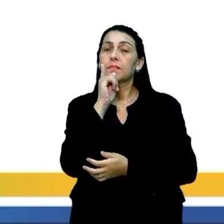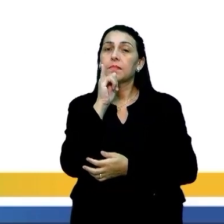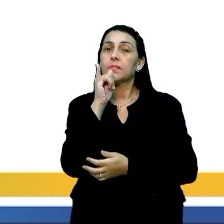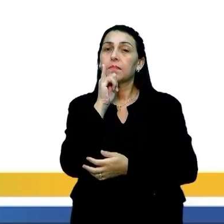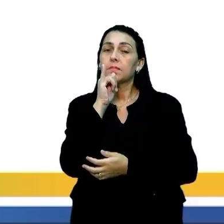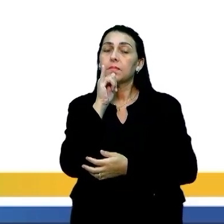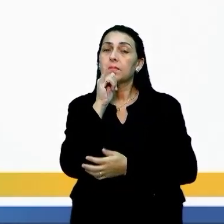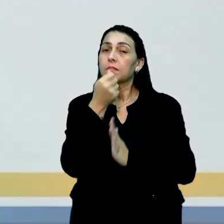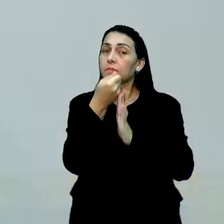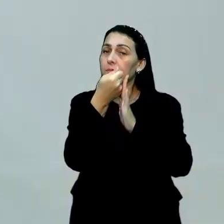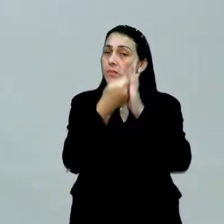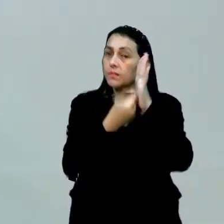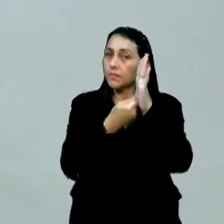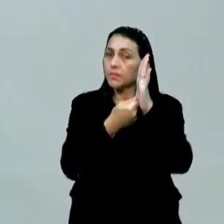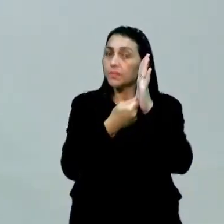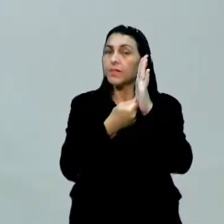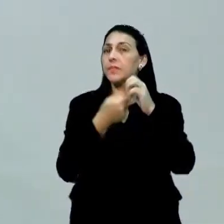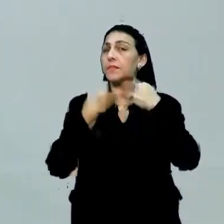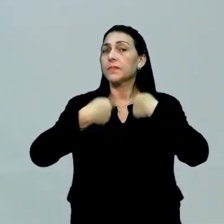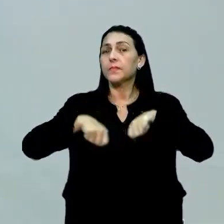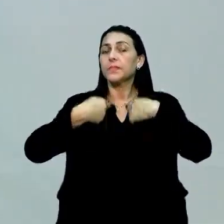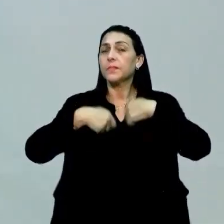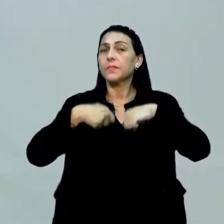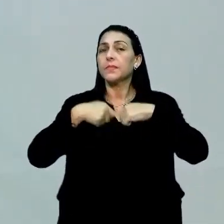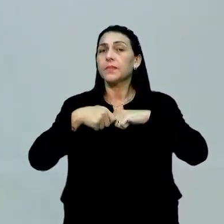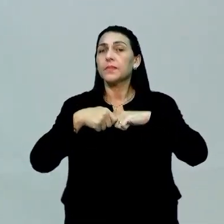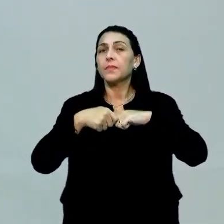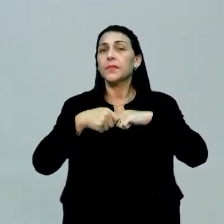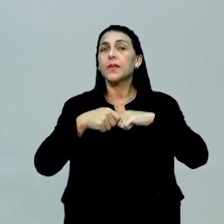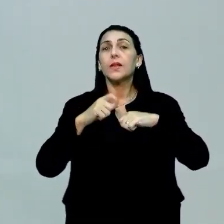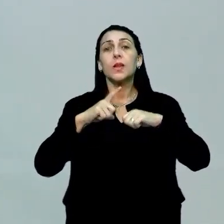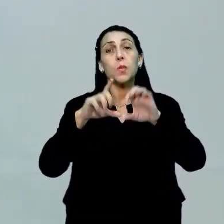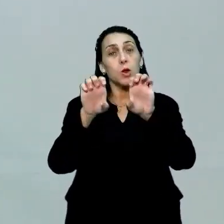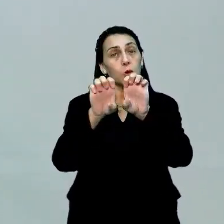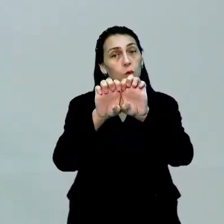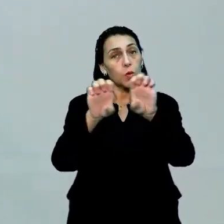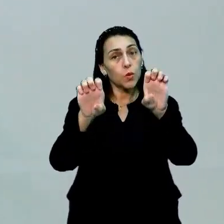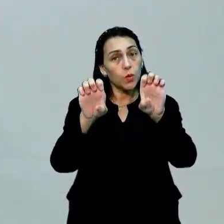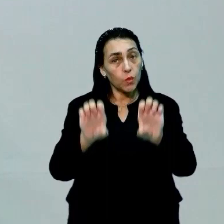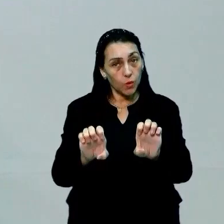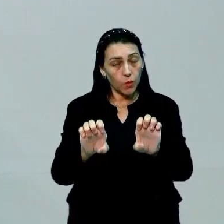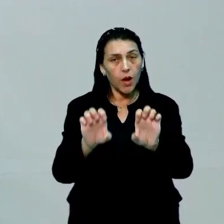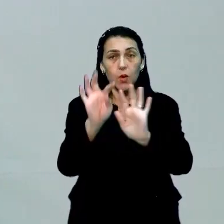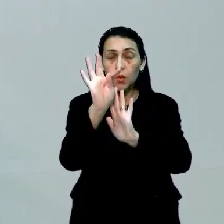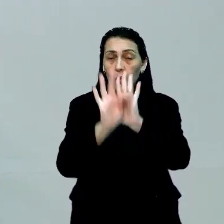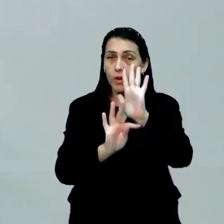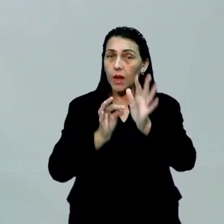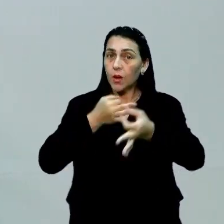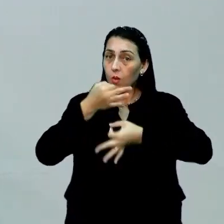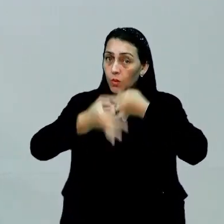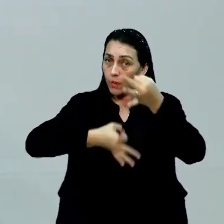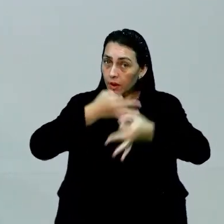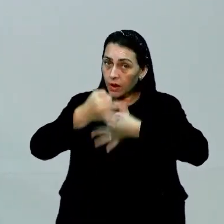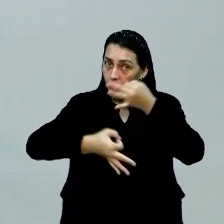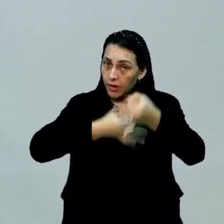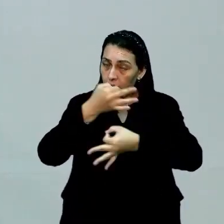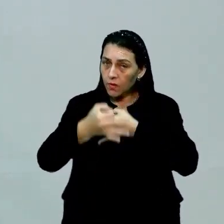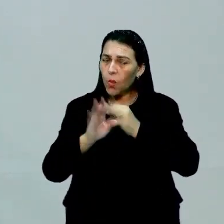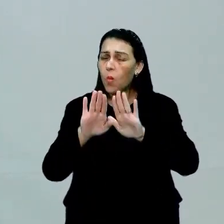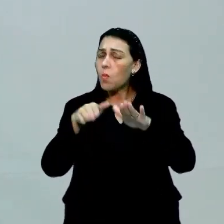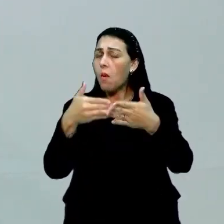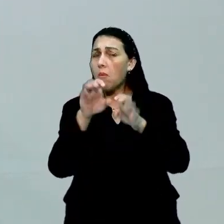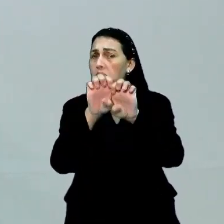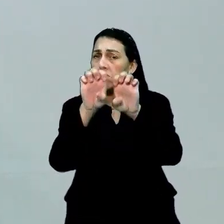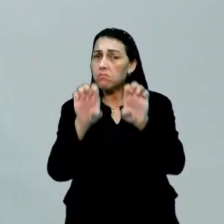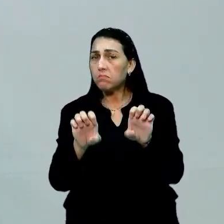essa redação, ela precisa estar dividida numa estrutura de um texto dissertativo, argumentativo. E que estrutura